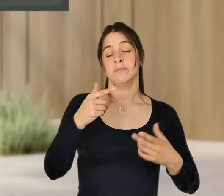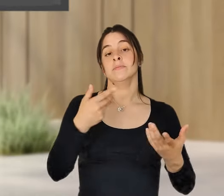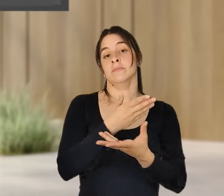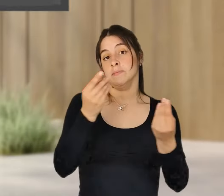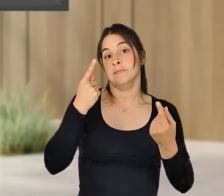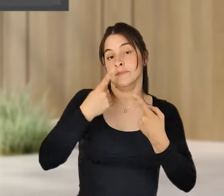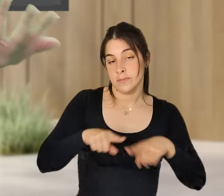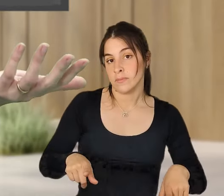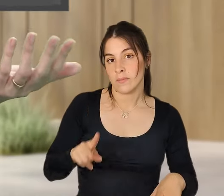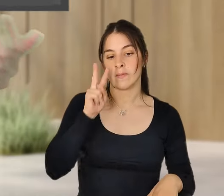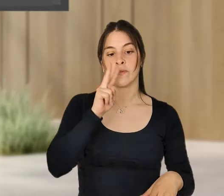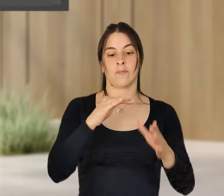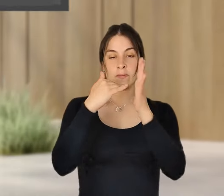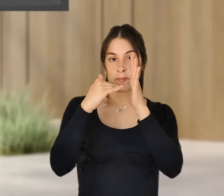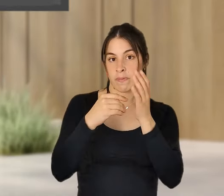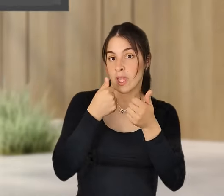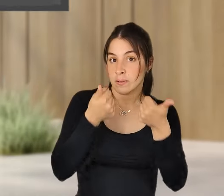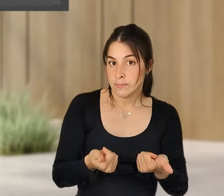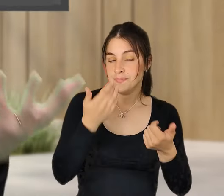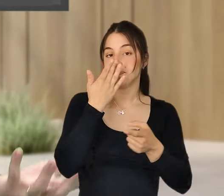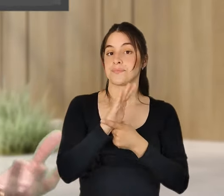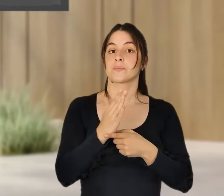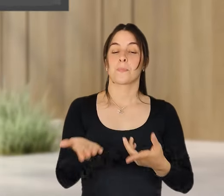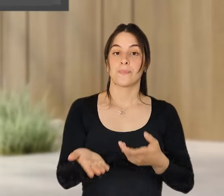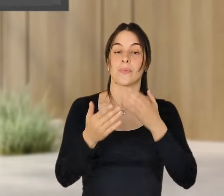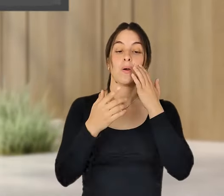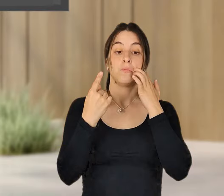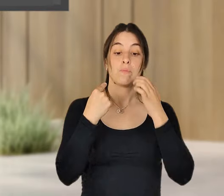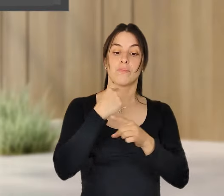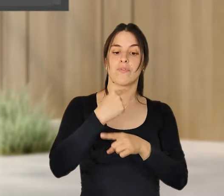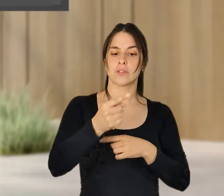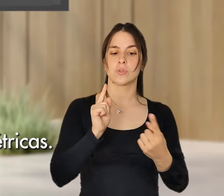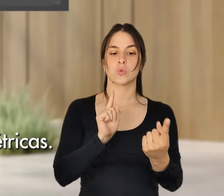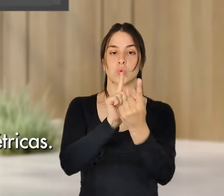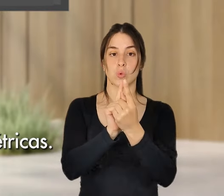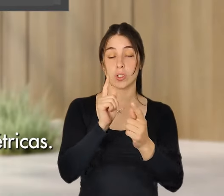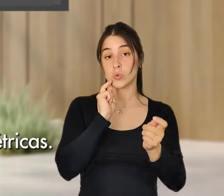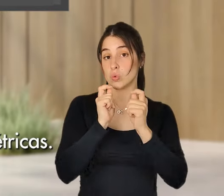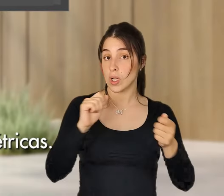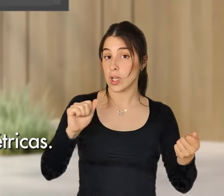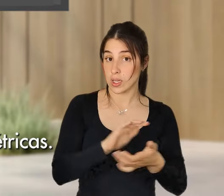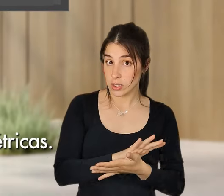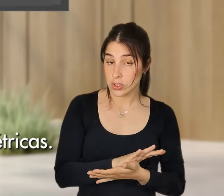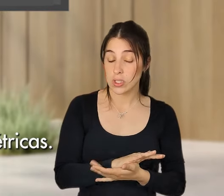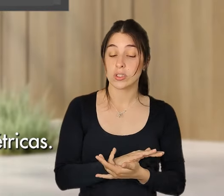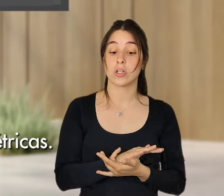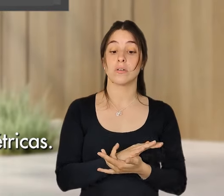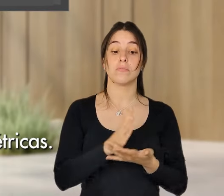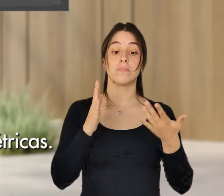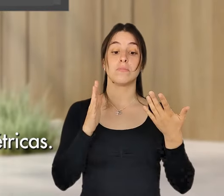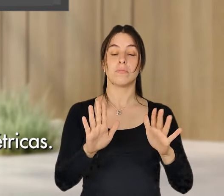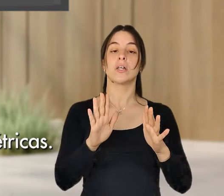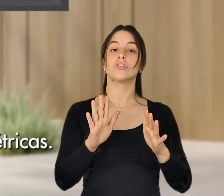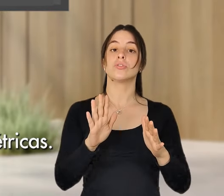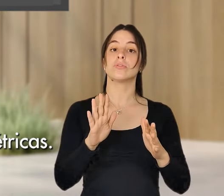numa creche, numa consultora, com jornalistas, mas é muito de... O nosso trabalho